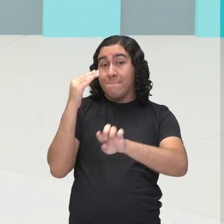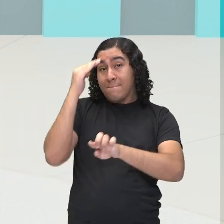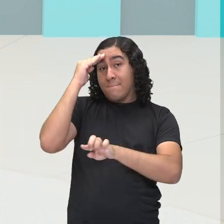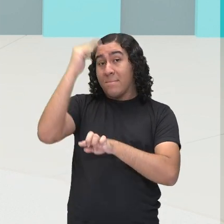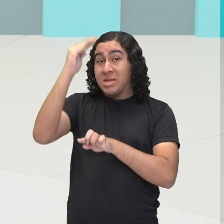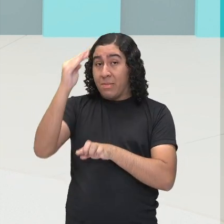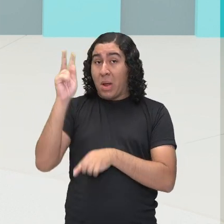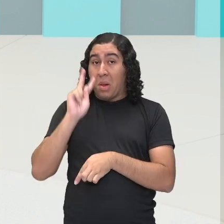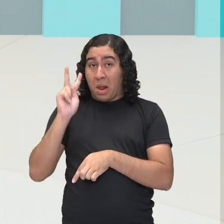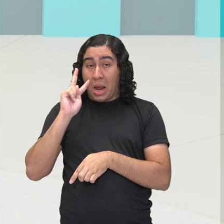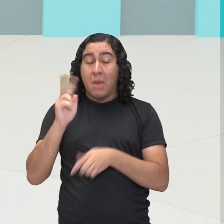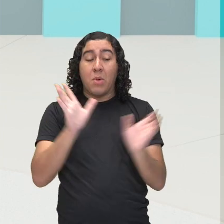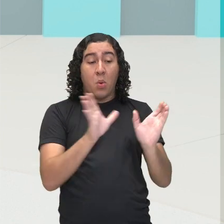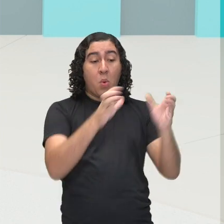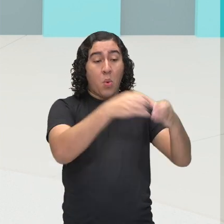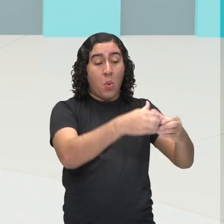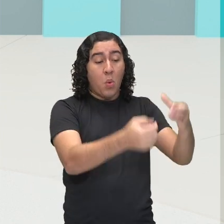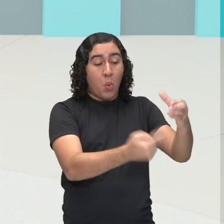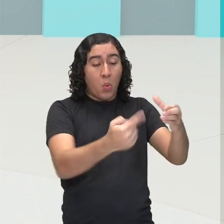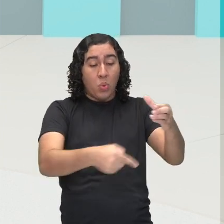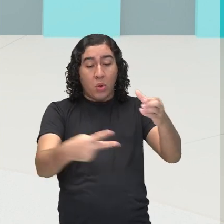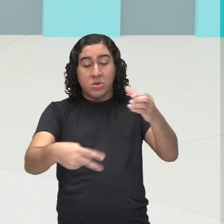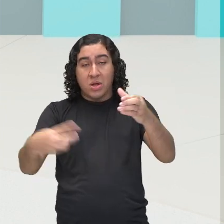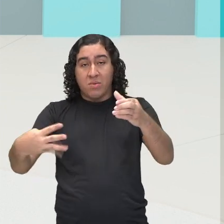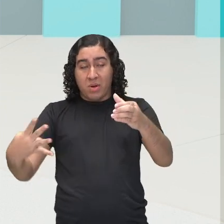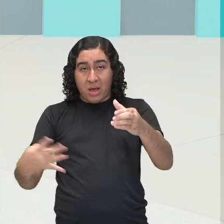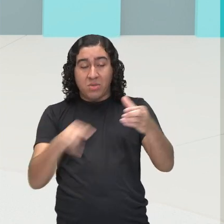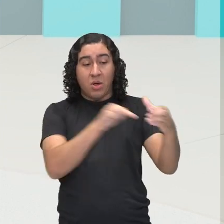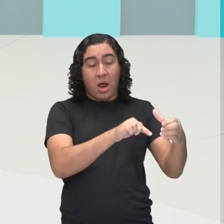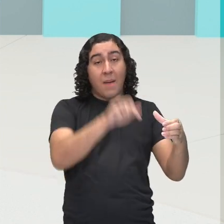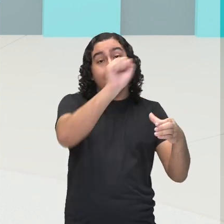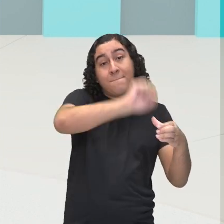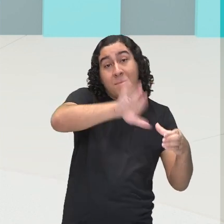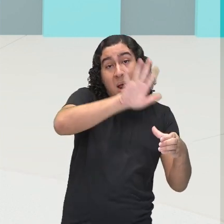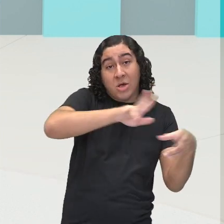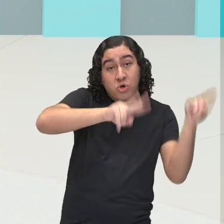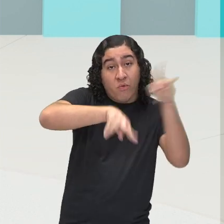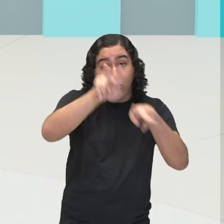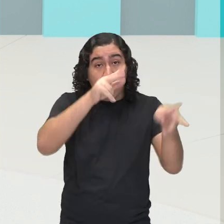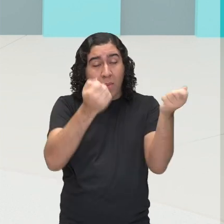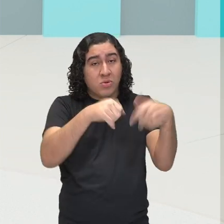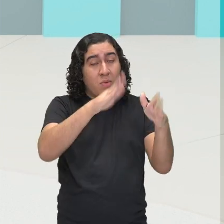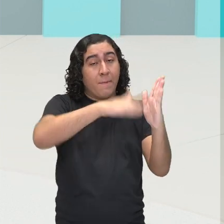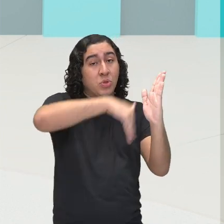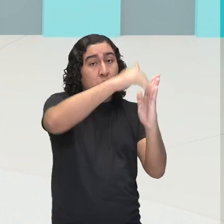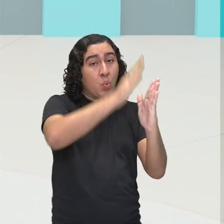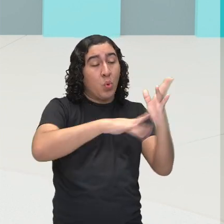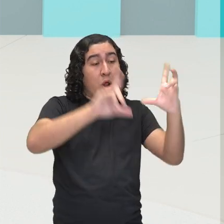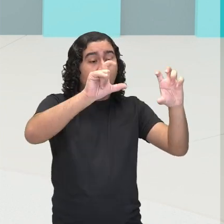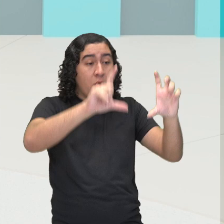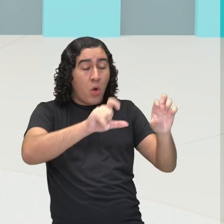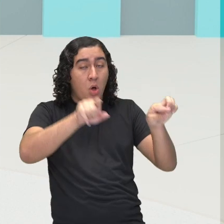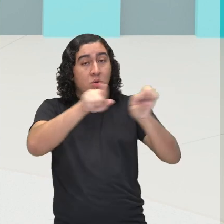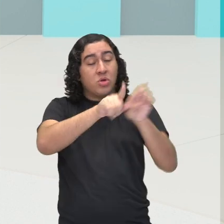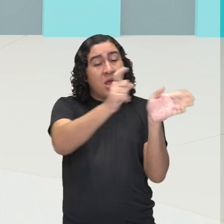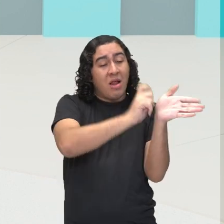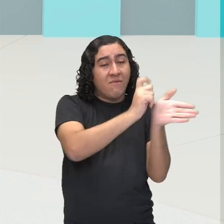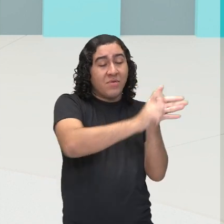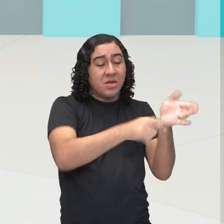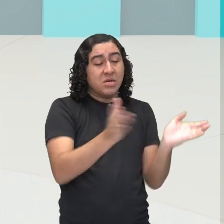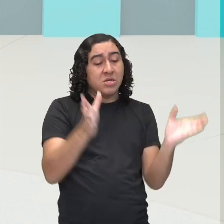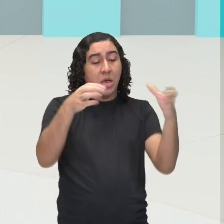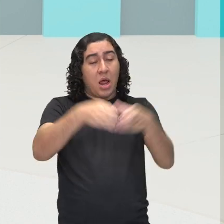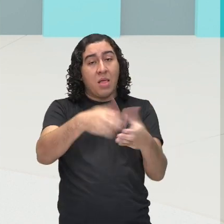coloco aqui para vocês, são as artes visuais, representadas pelos quadros, pelo grafite, a dança, a